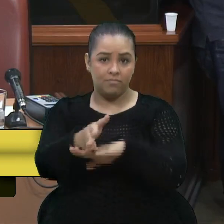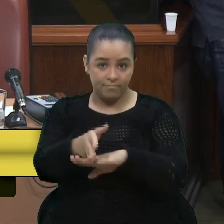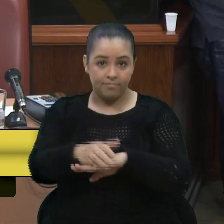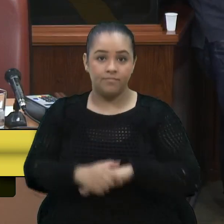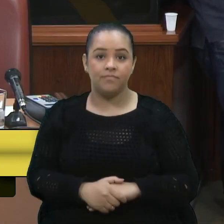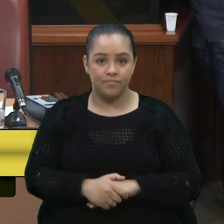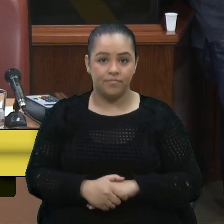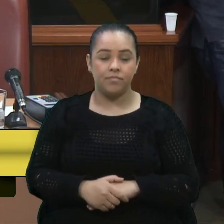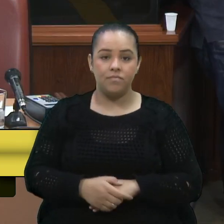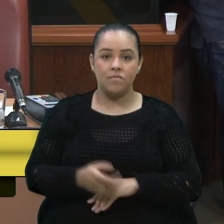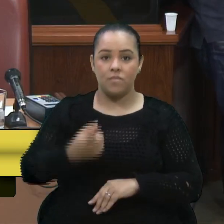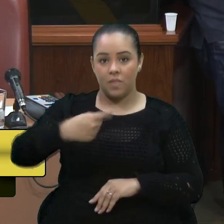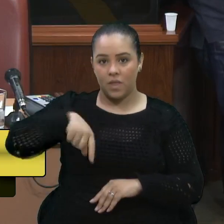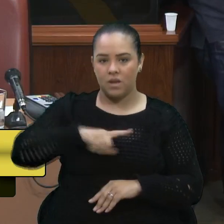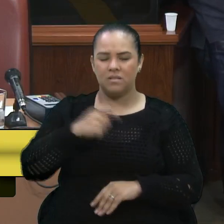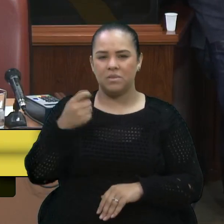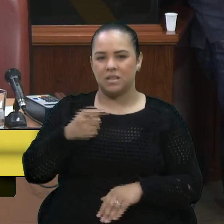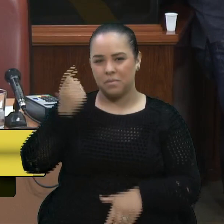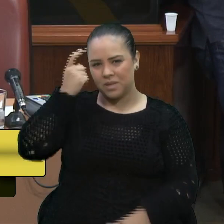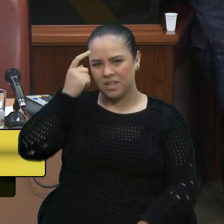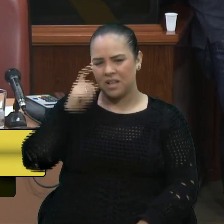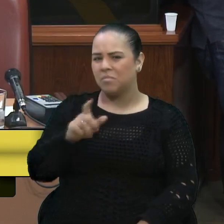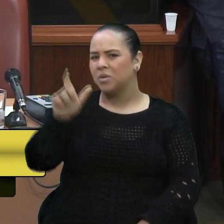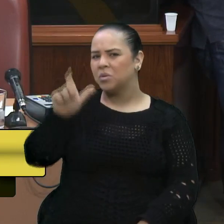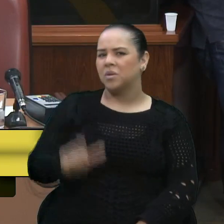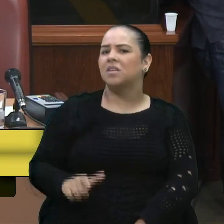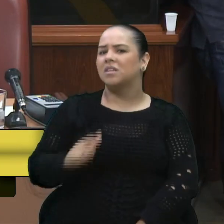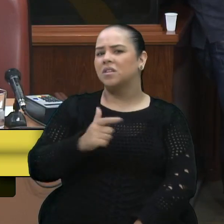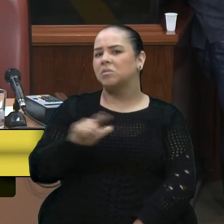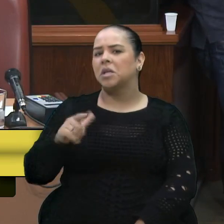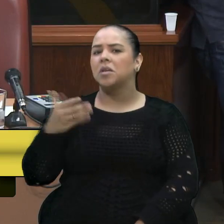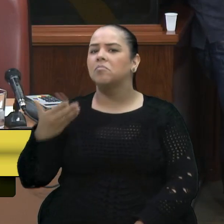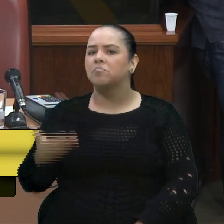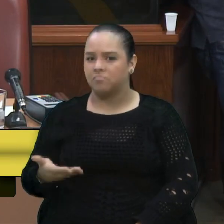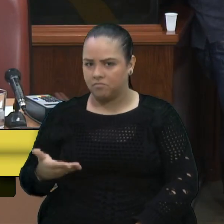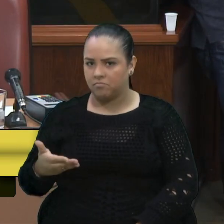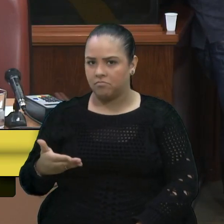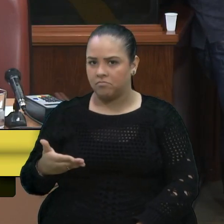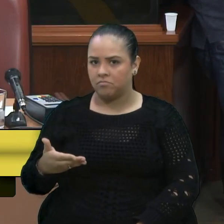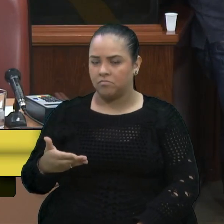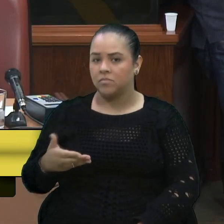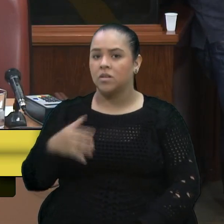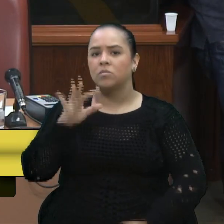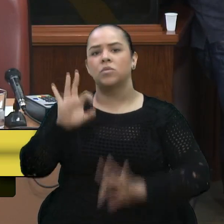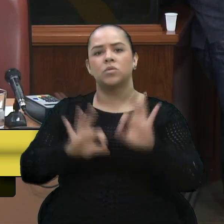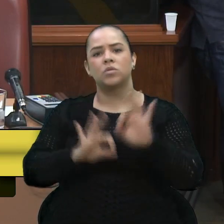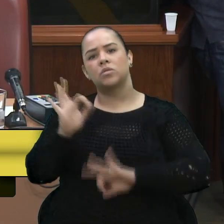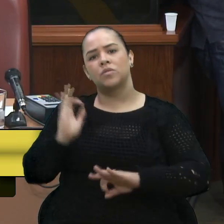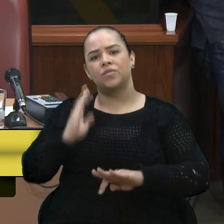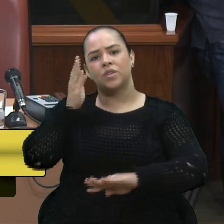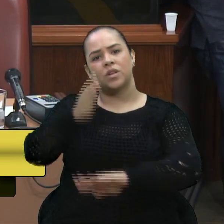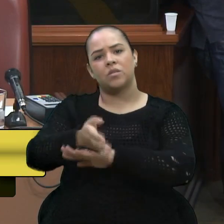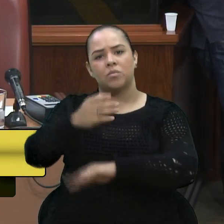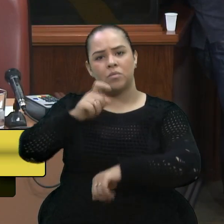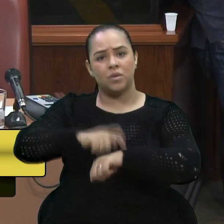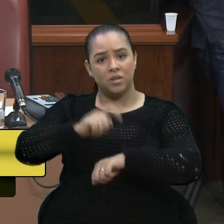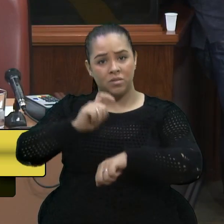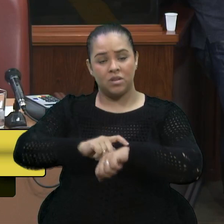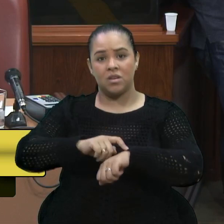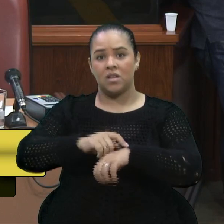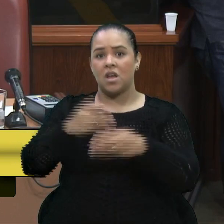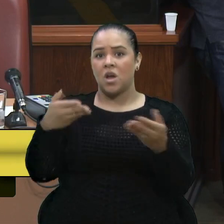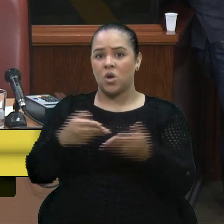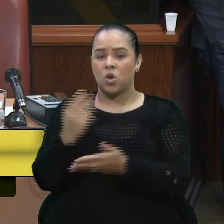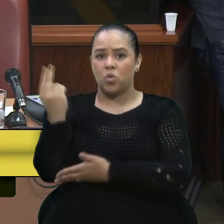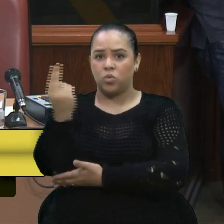tem realmente que pensar naquelas pessoas que não têm essas condições. E esse projeto vem num momento em que a situação se agrava,